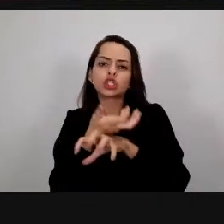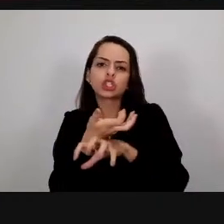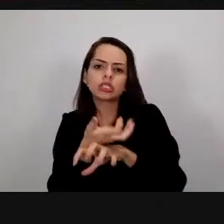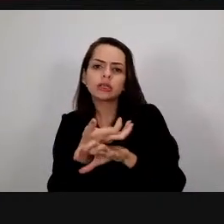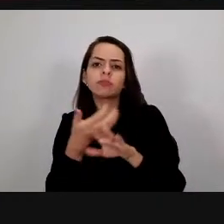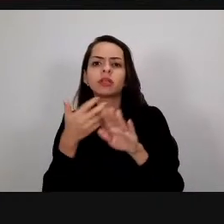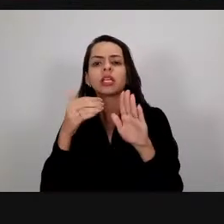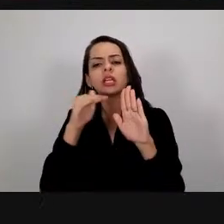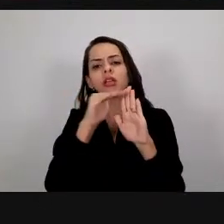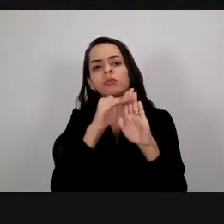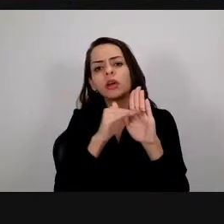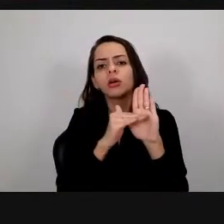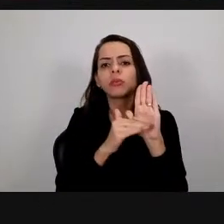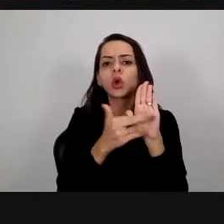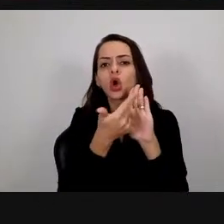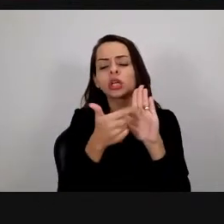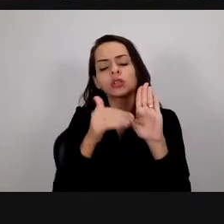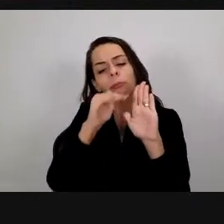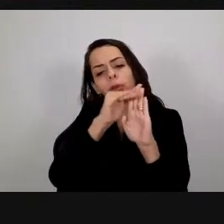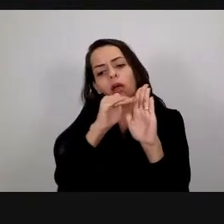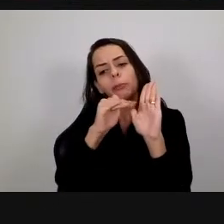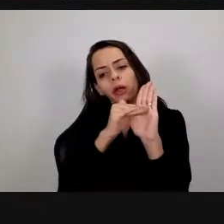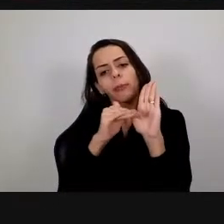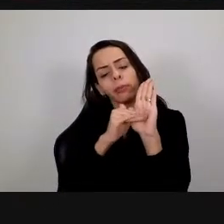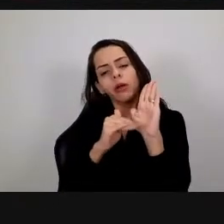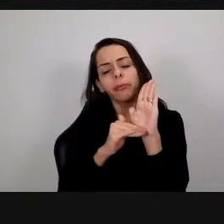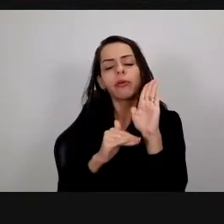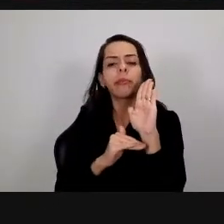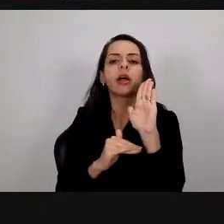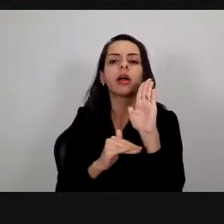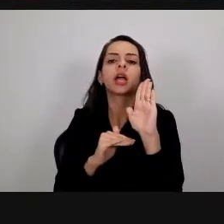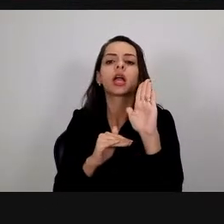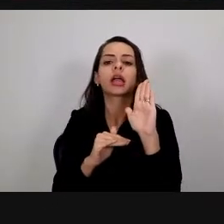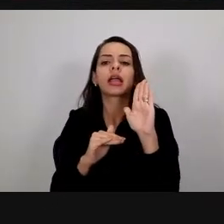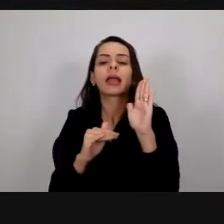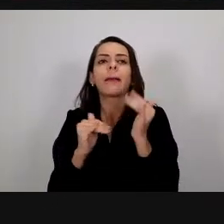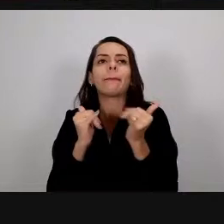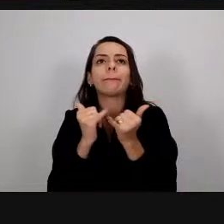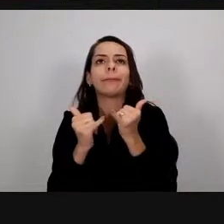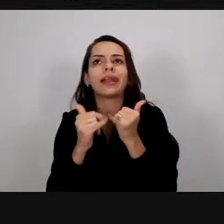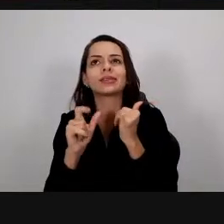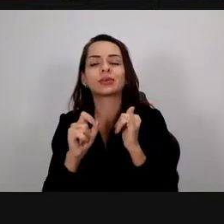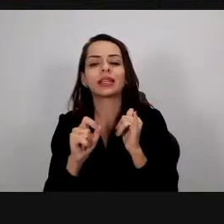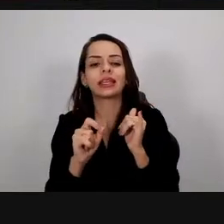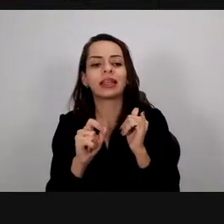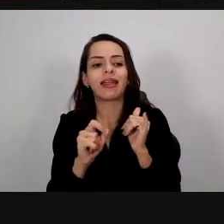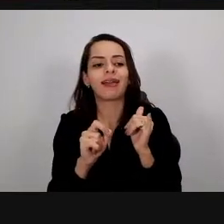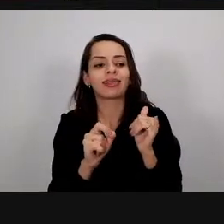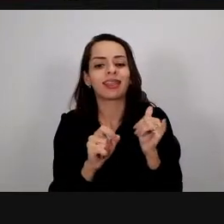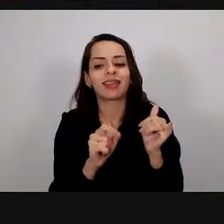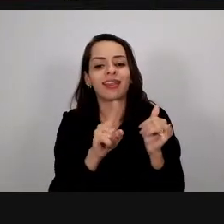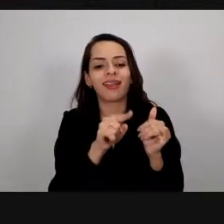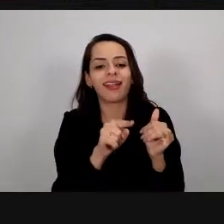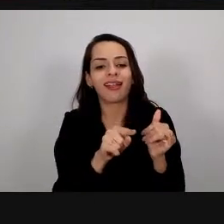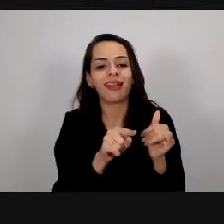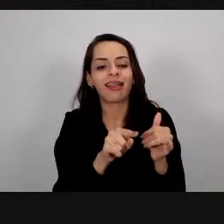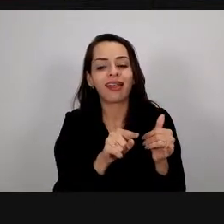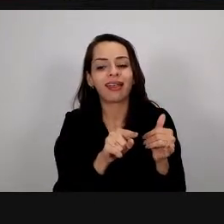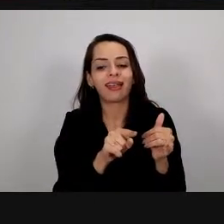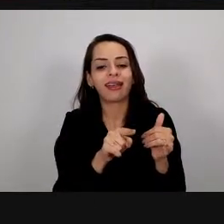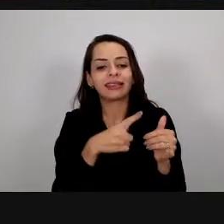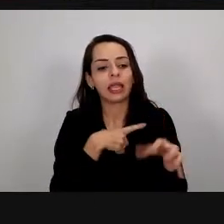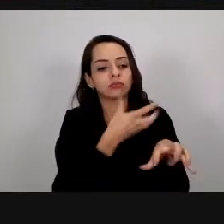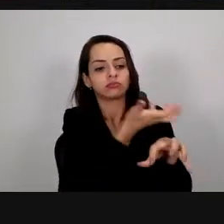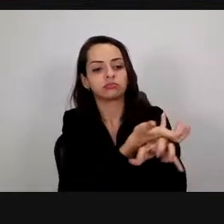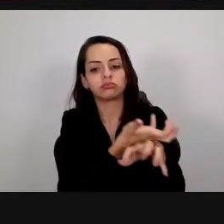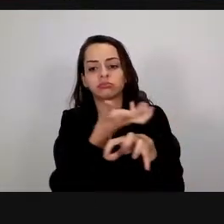justapostos muito definidos ali nas caixinhas de cada um mas isso não impede a